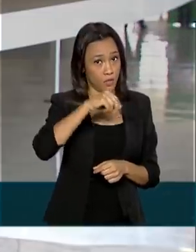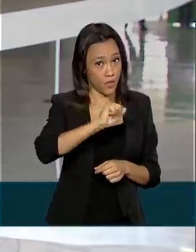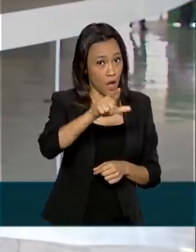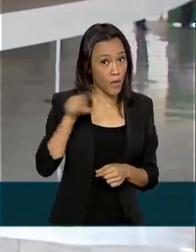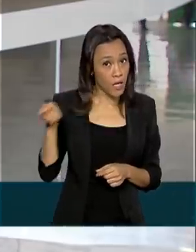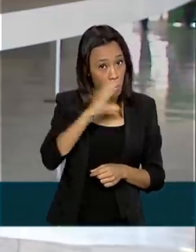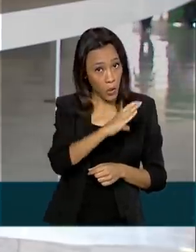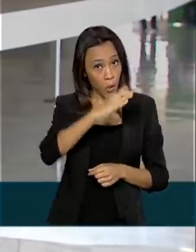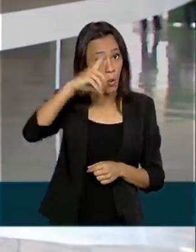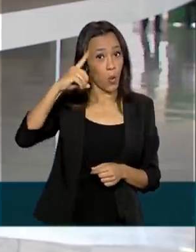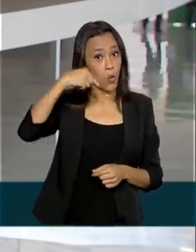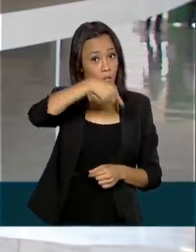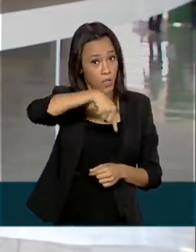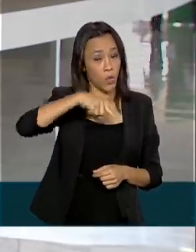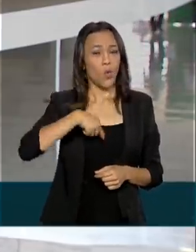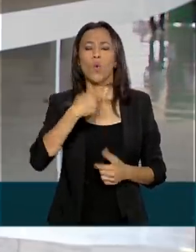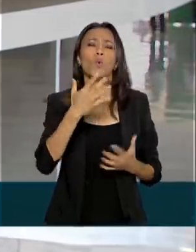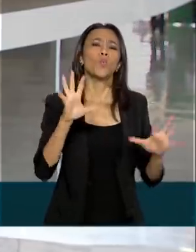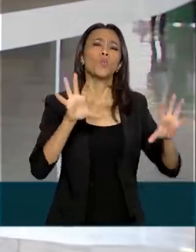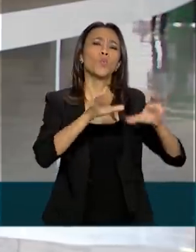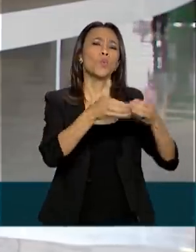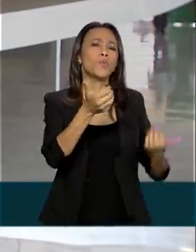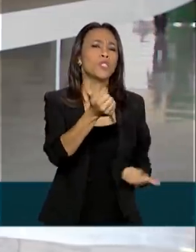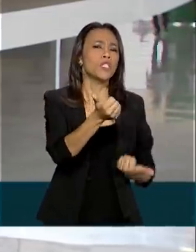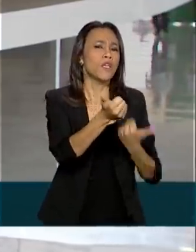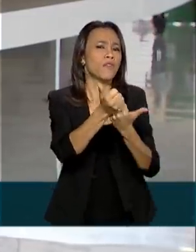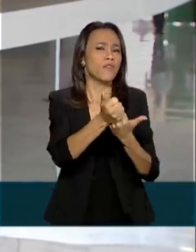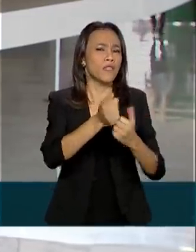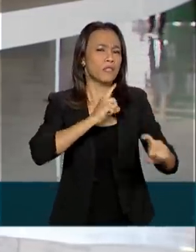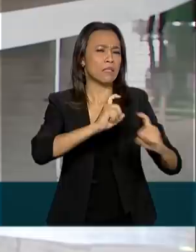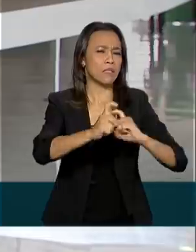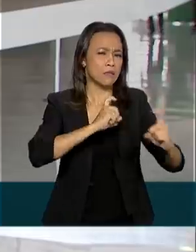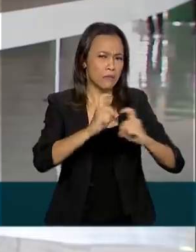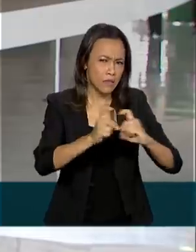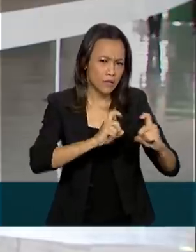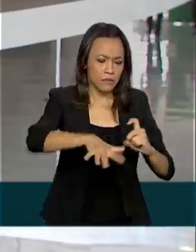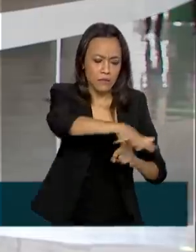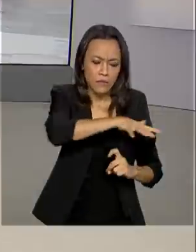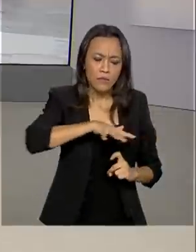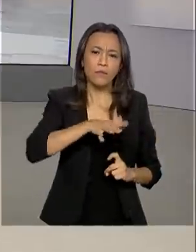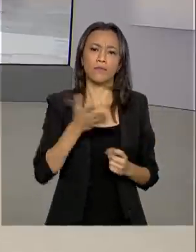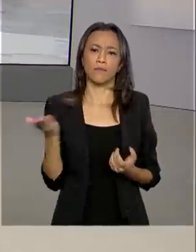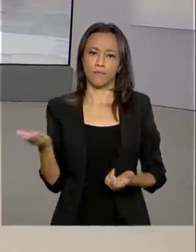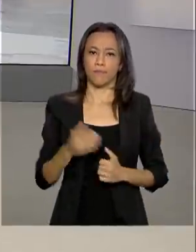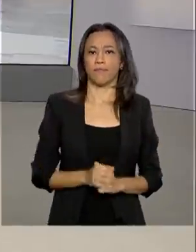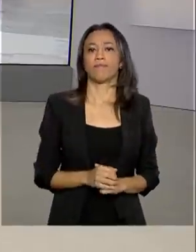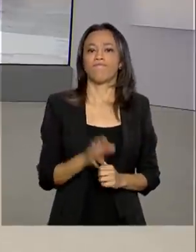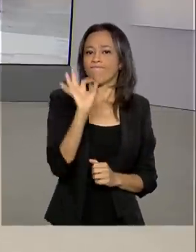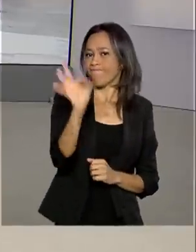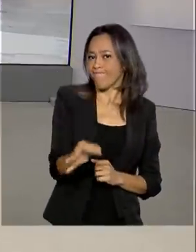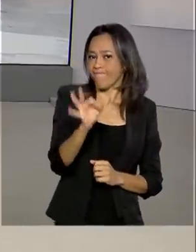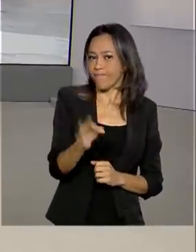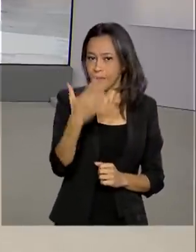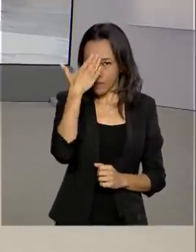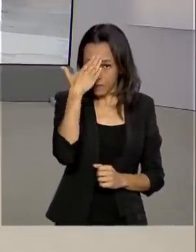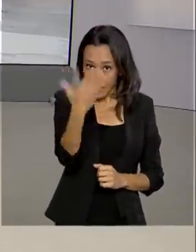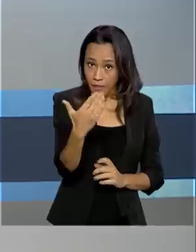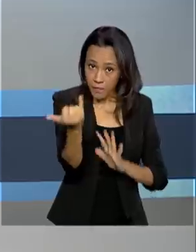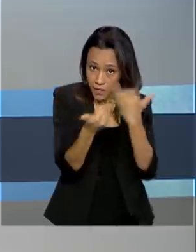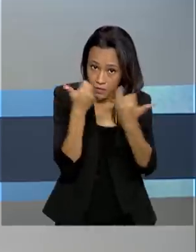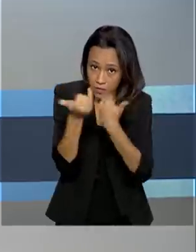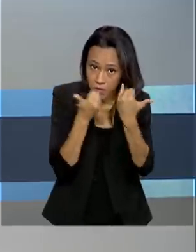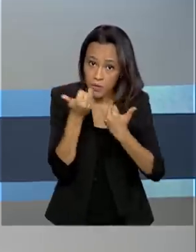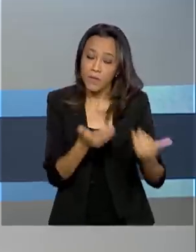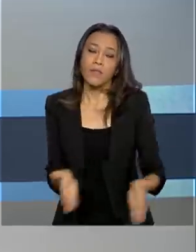Defesa do Patrimônio Público e da Probidade Administrativa. Renata. Está certo, Luciana. Obrigada pelas suas informações.